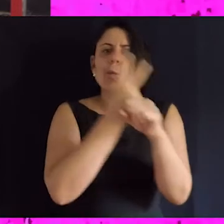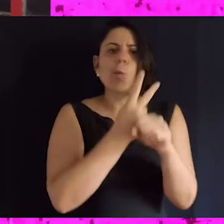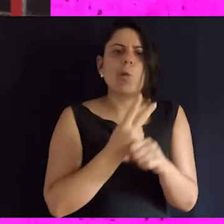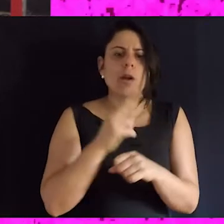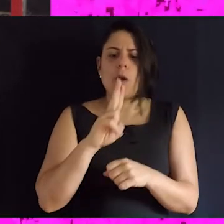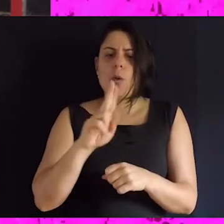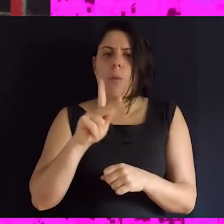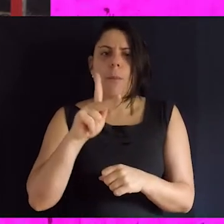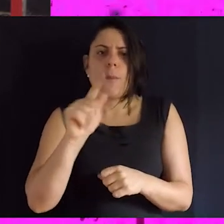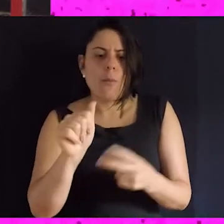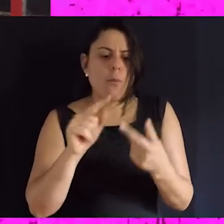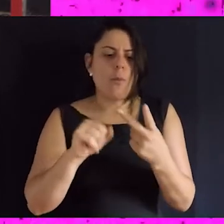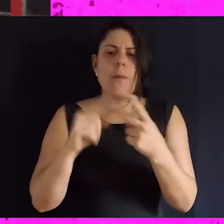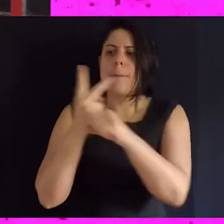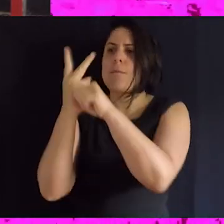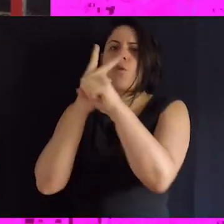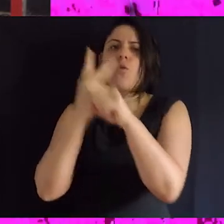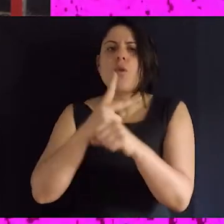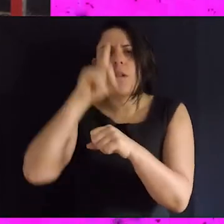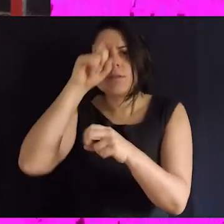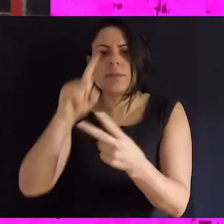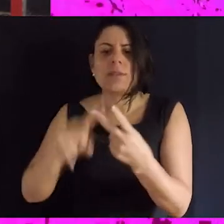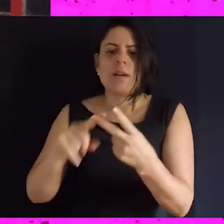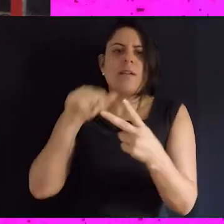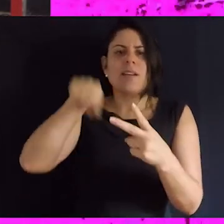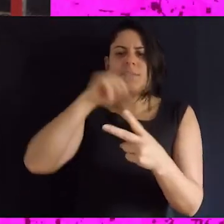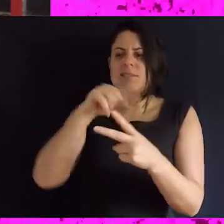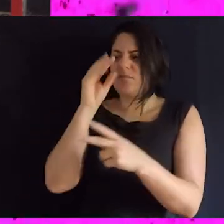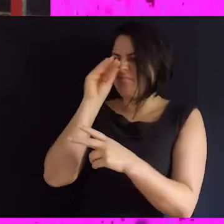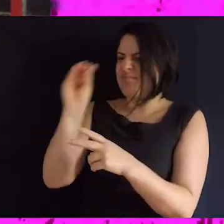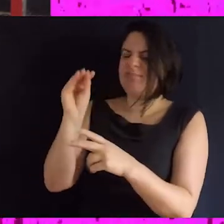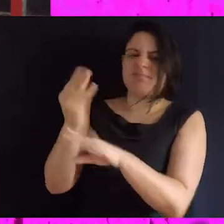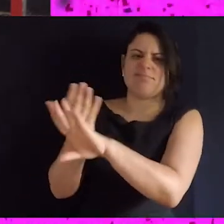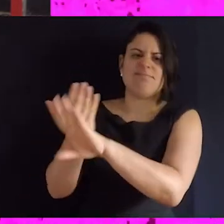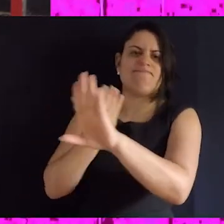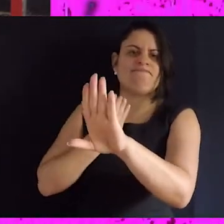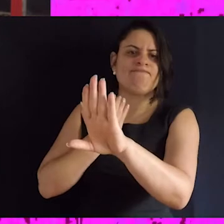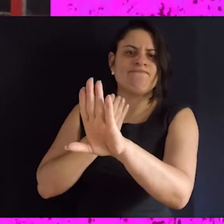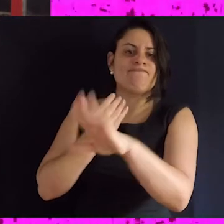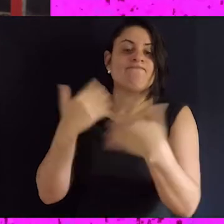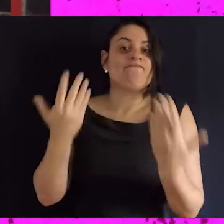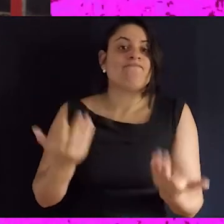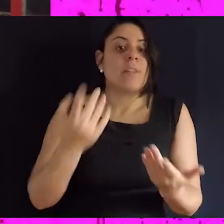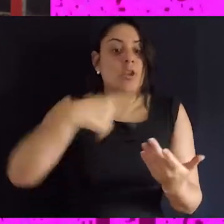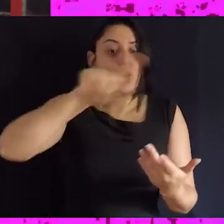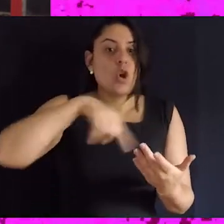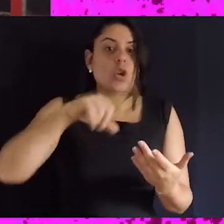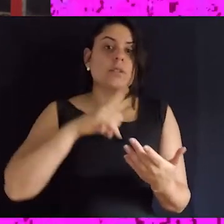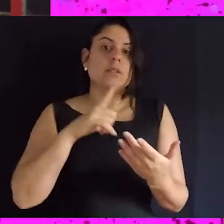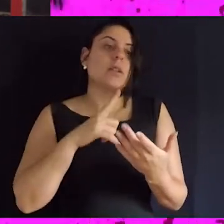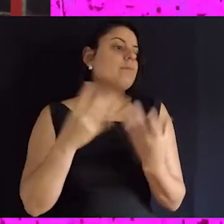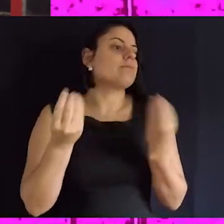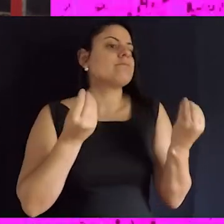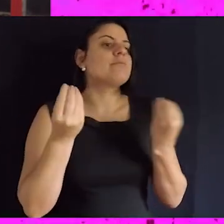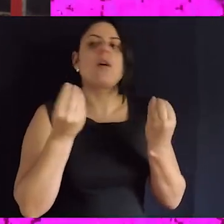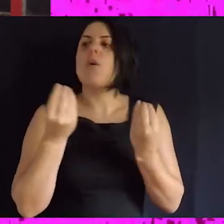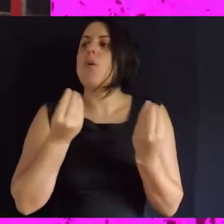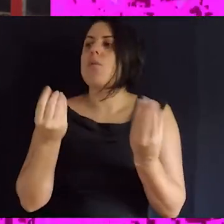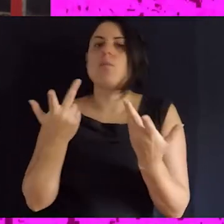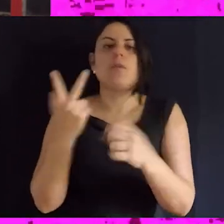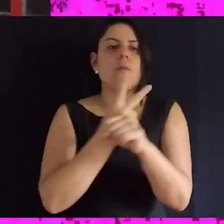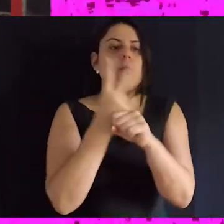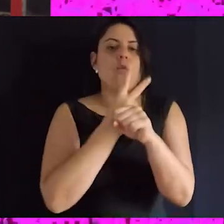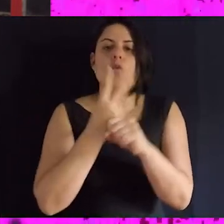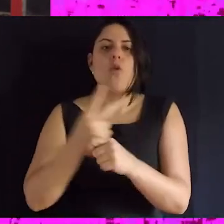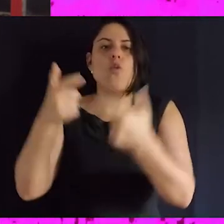procuram um posto perto de casa, quando procuram uma roupa, eles são obrigados, eles são rechaçados, eles são afastados desses